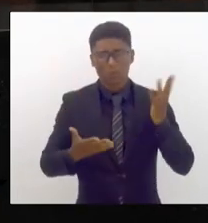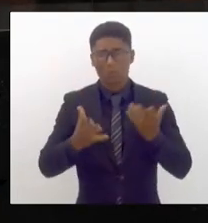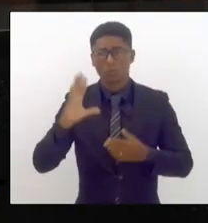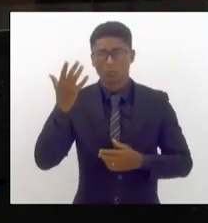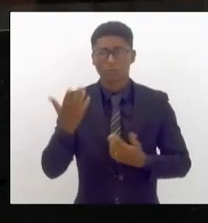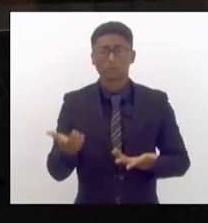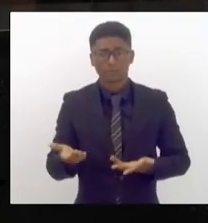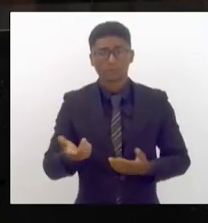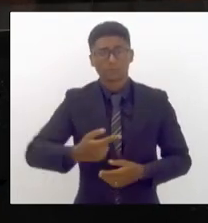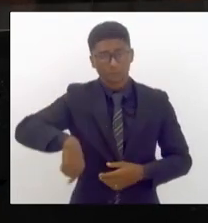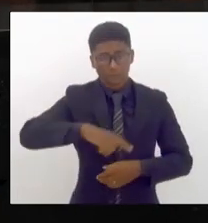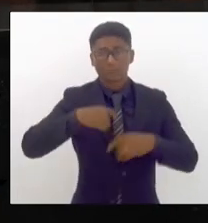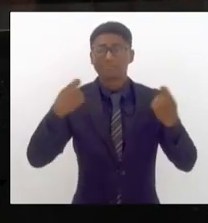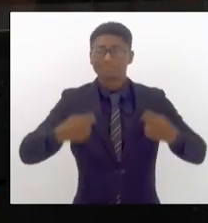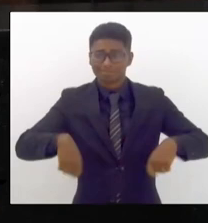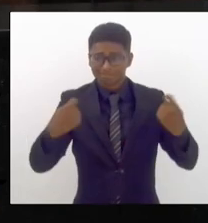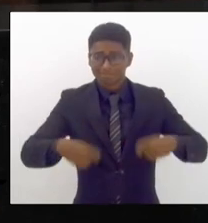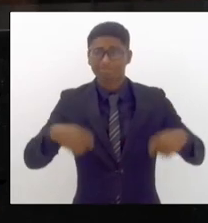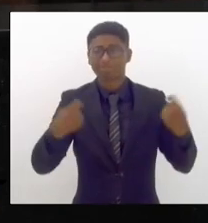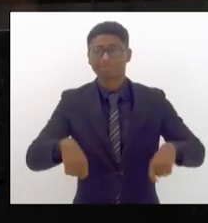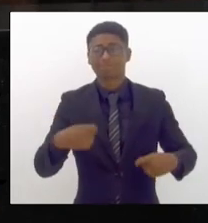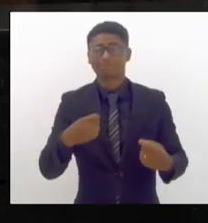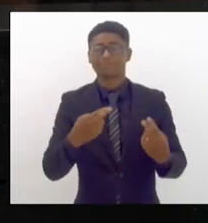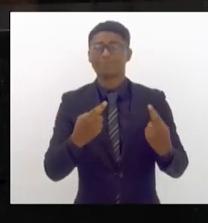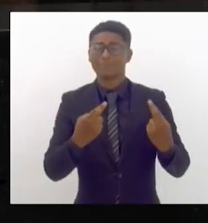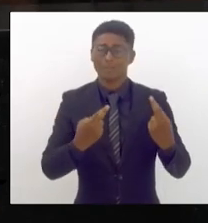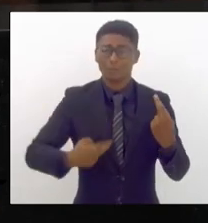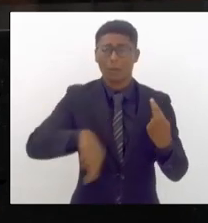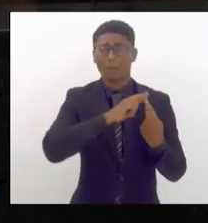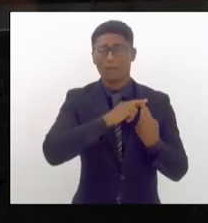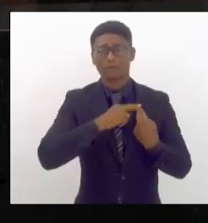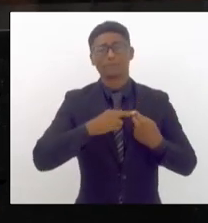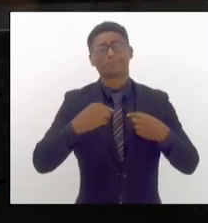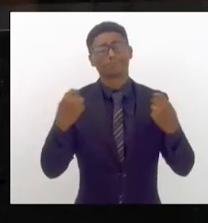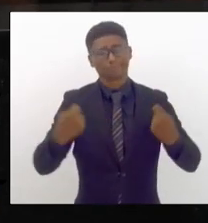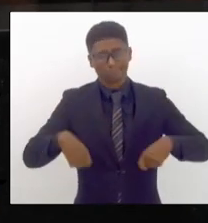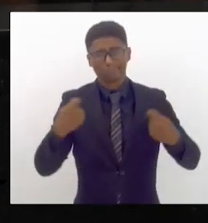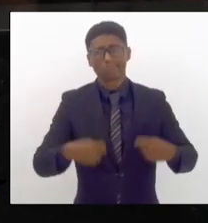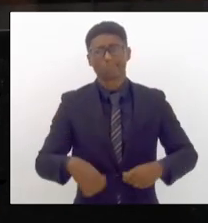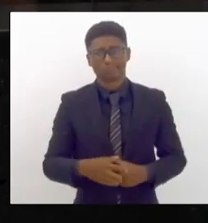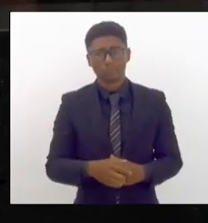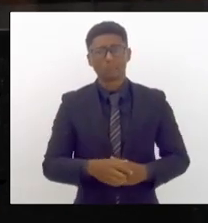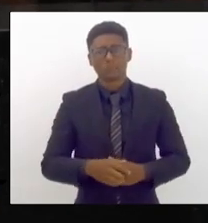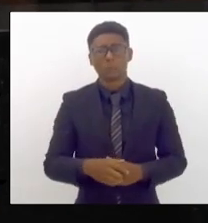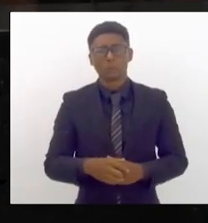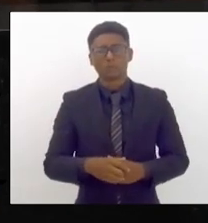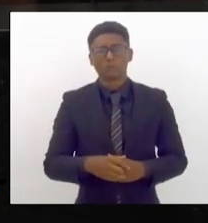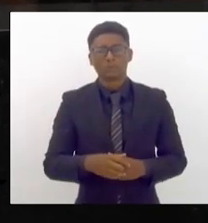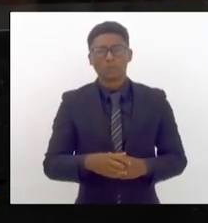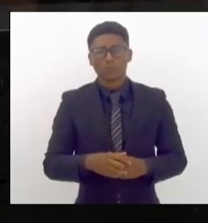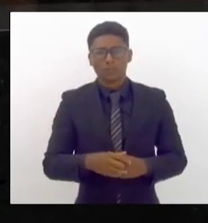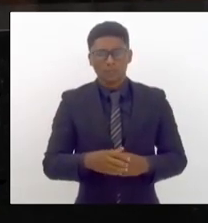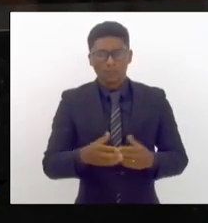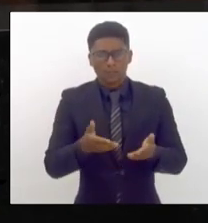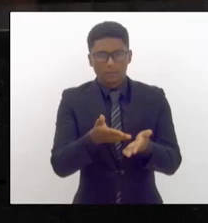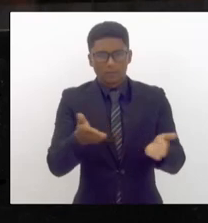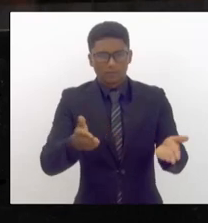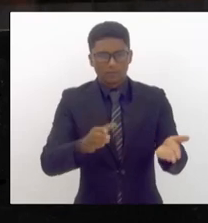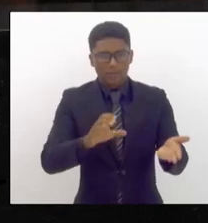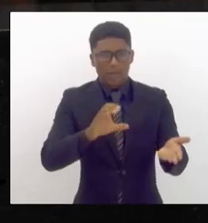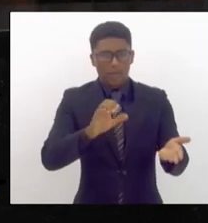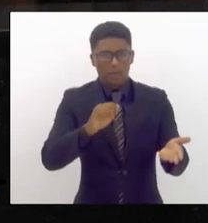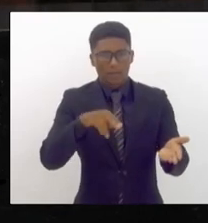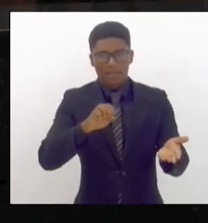carinho e uma responsabilidade muito grande com os nossos canais eu